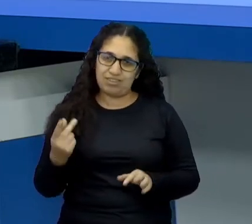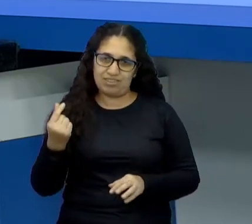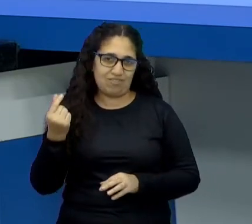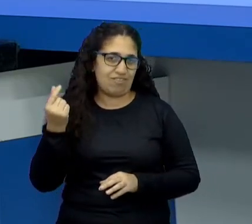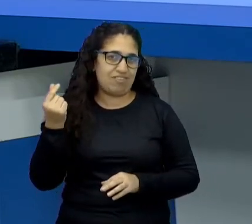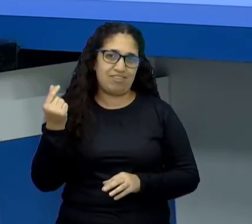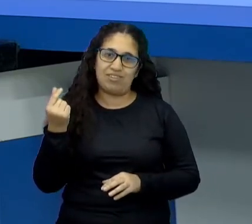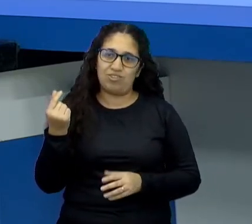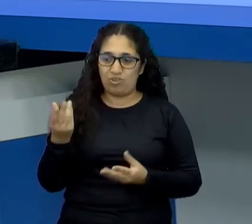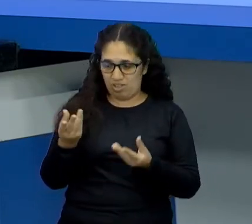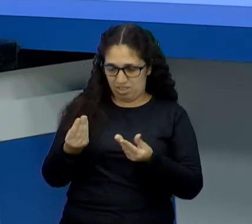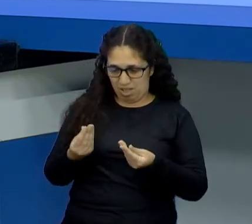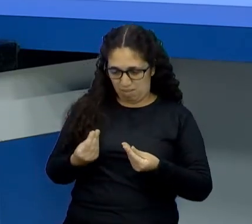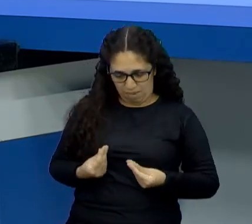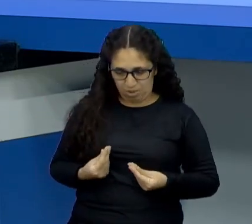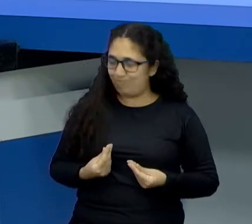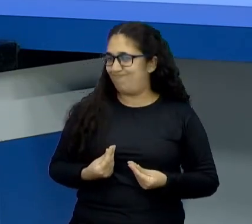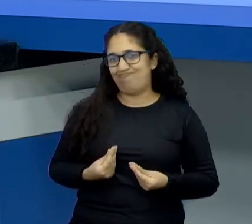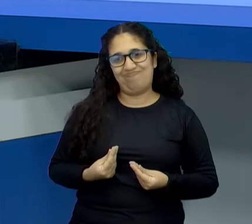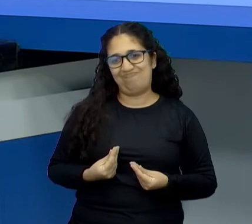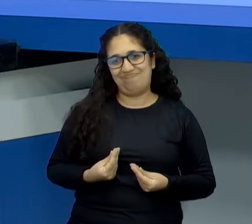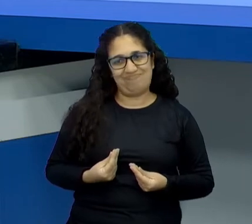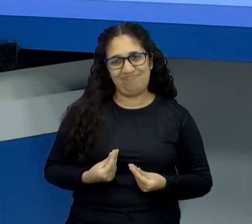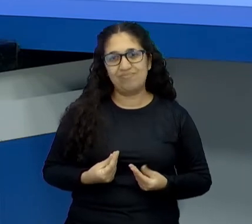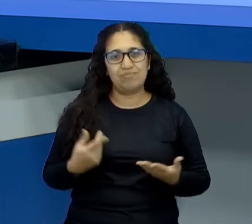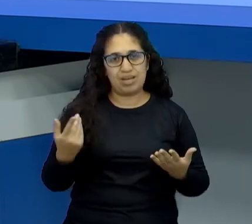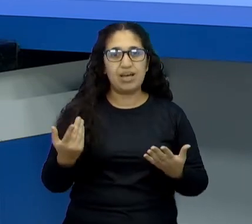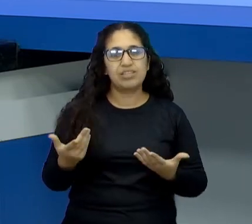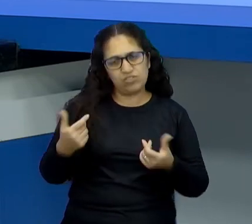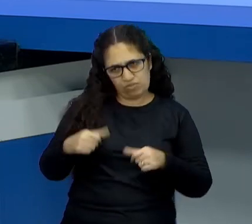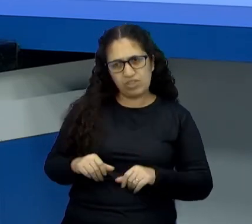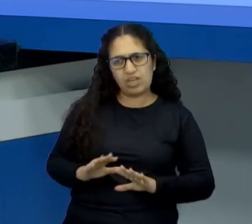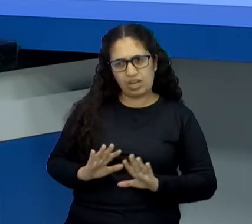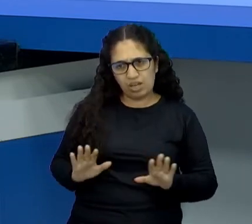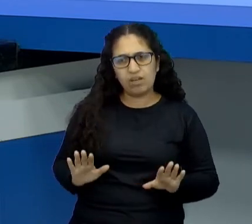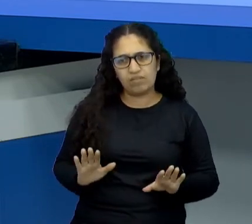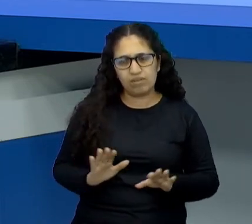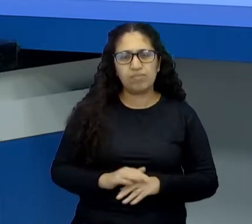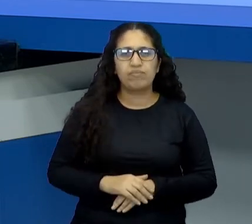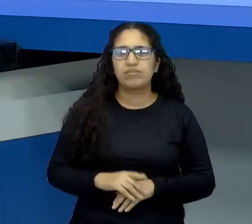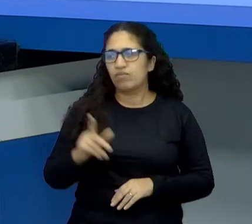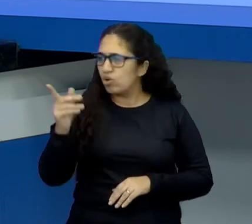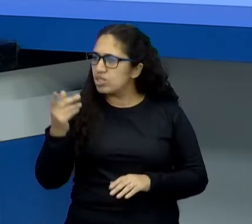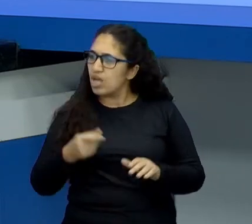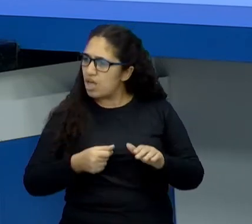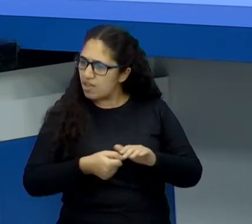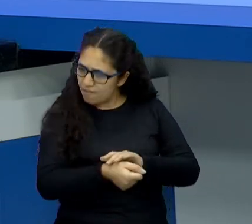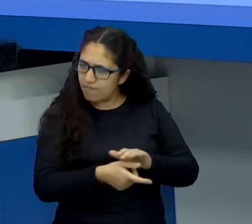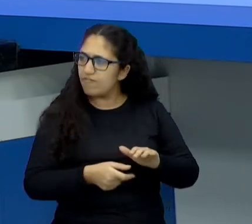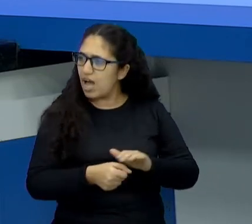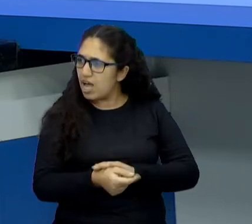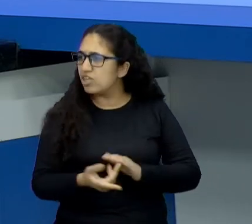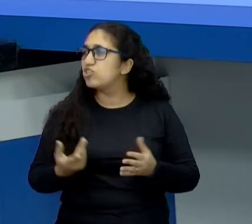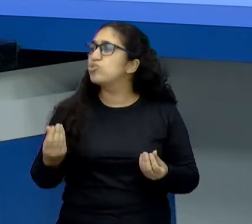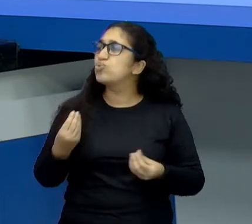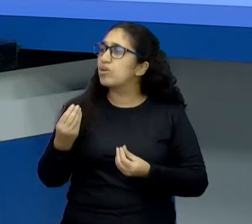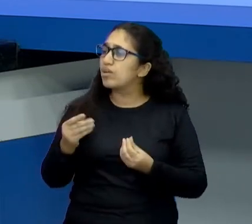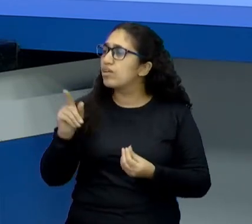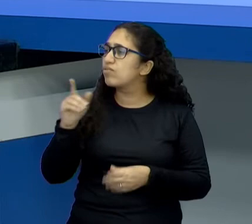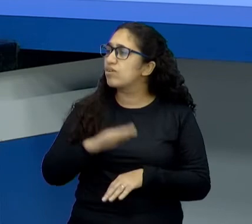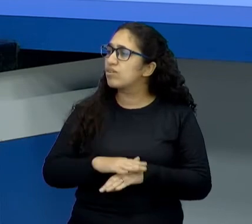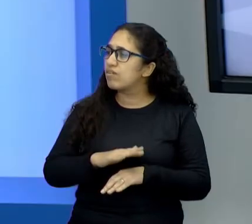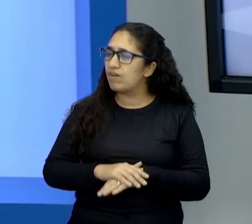graúdo na nossa mão como sobra, né? Mas ele fica, ele fica. Você investe, você poupa, o que você